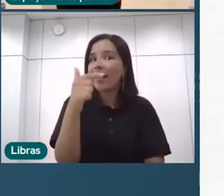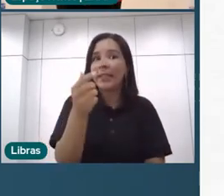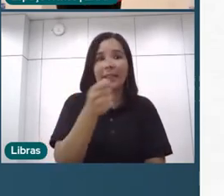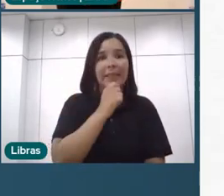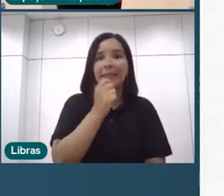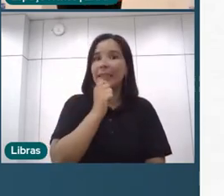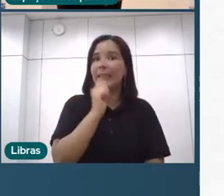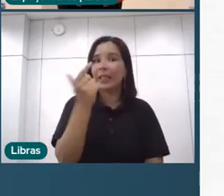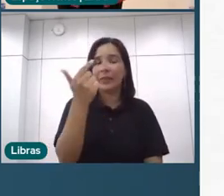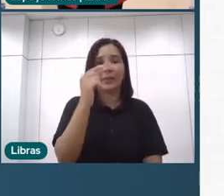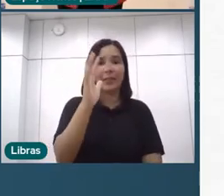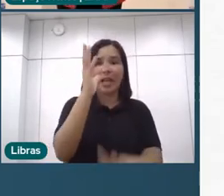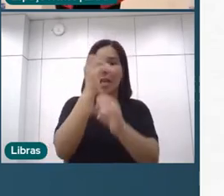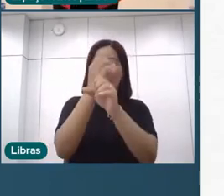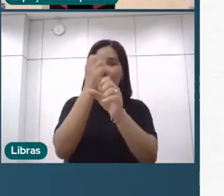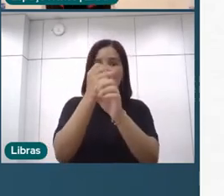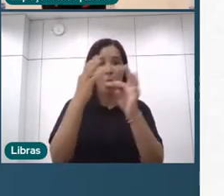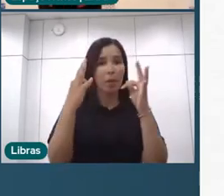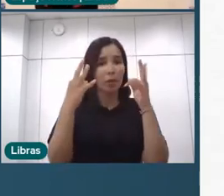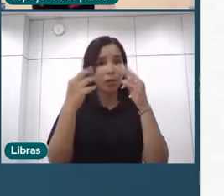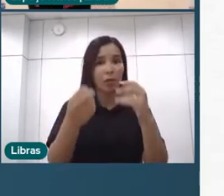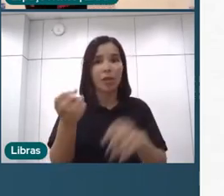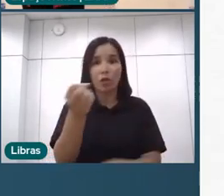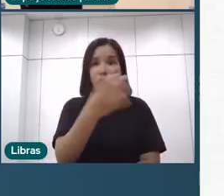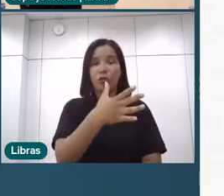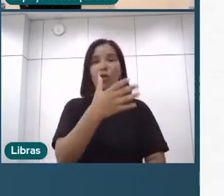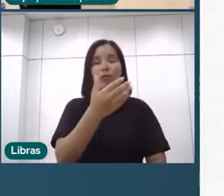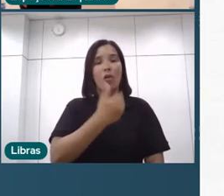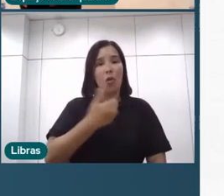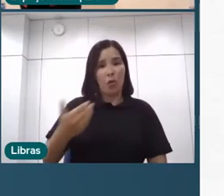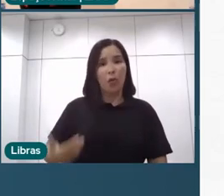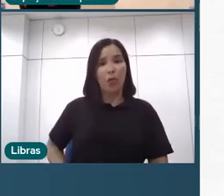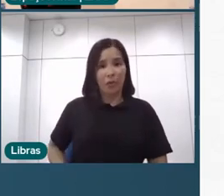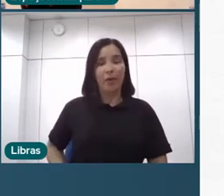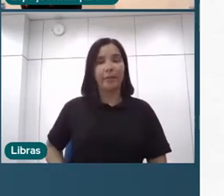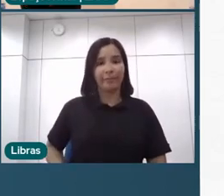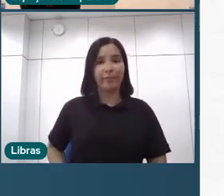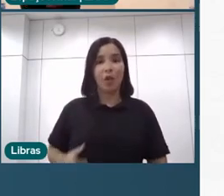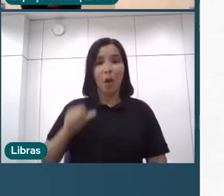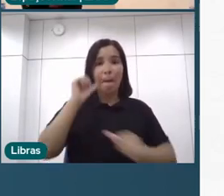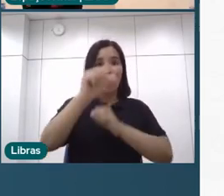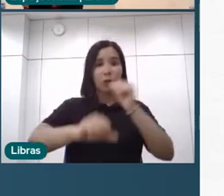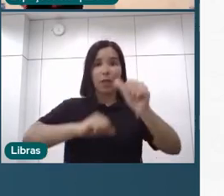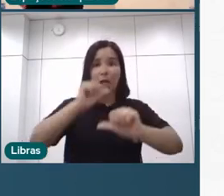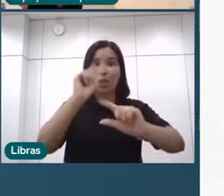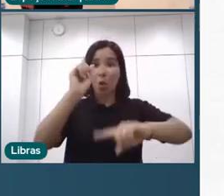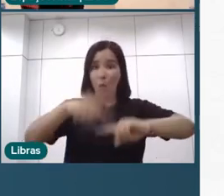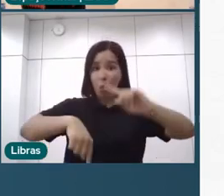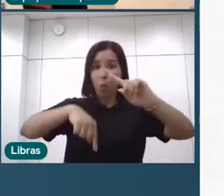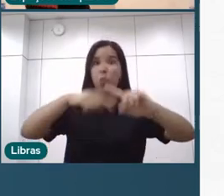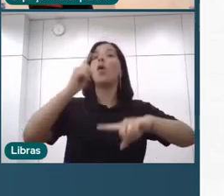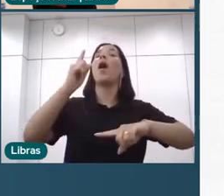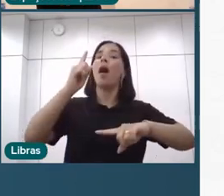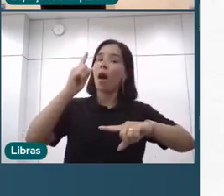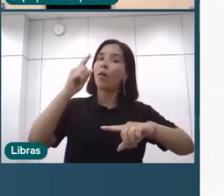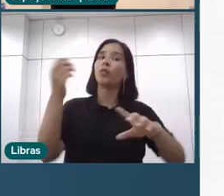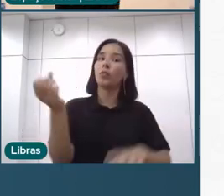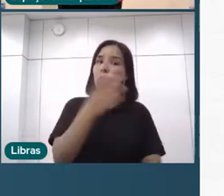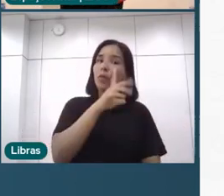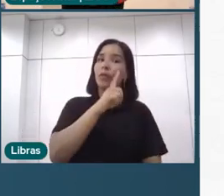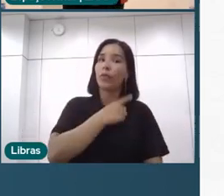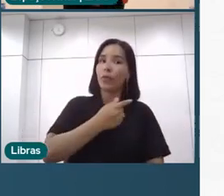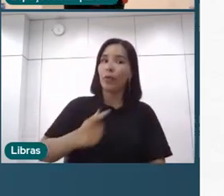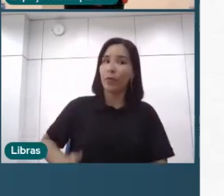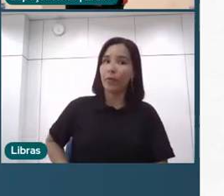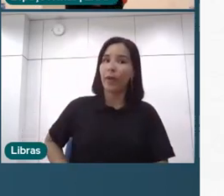e a gente está numa nova gestão, né, um novo governo, com uma certa mudança radical em relação ao governo anterior, e